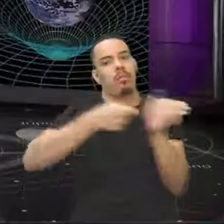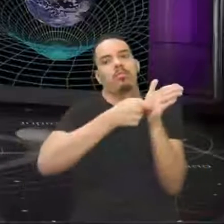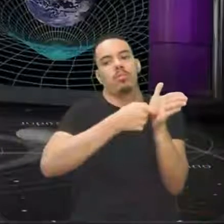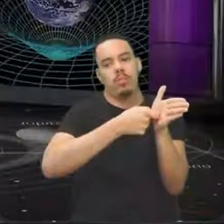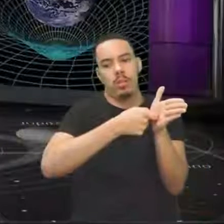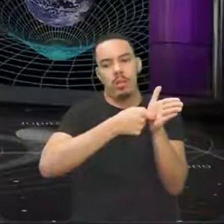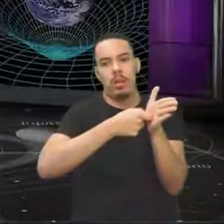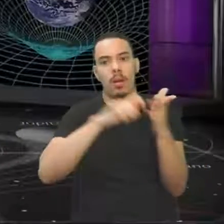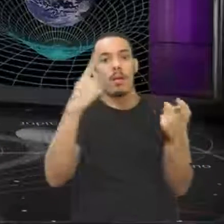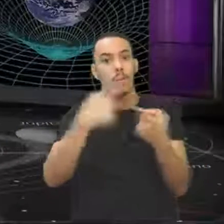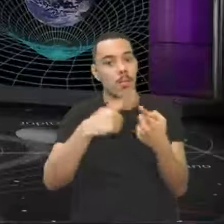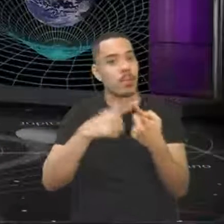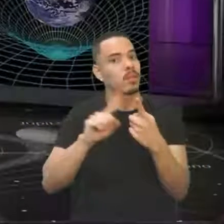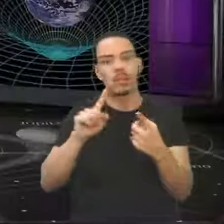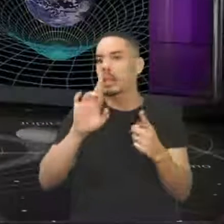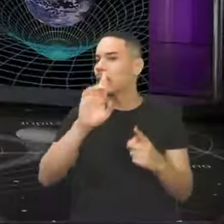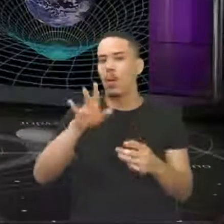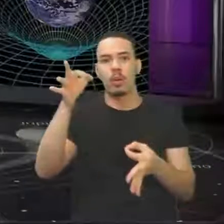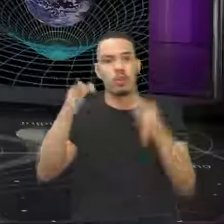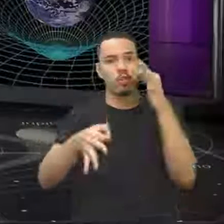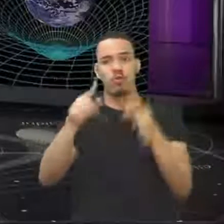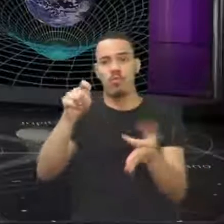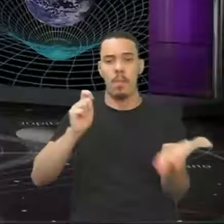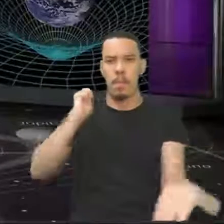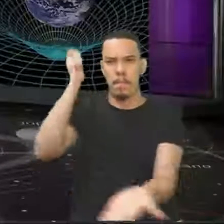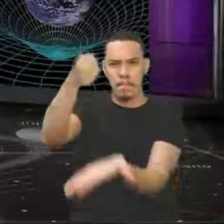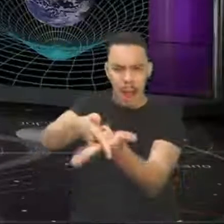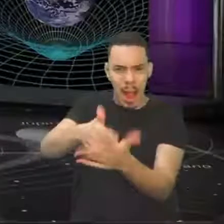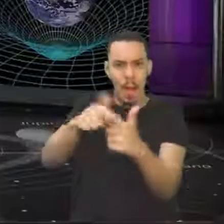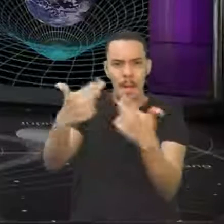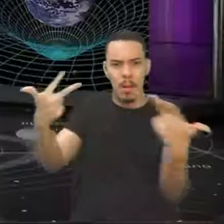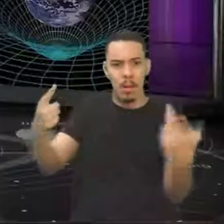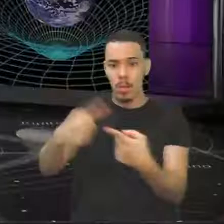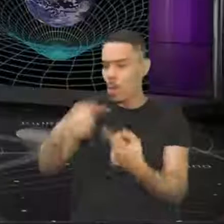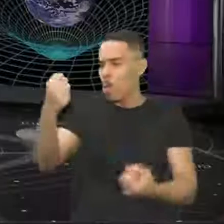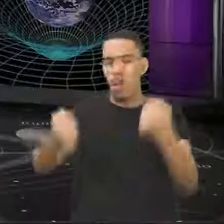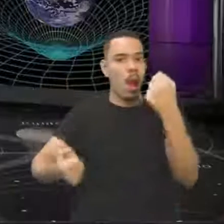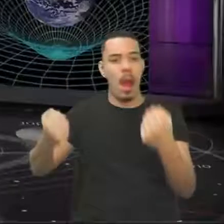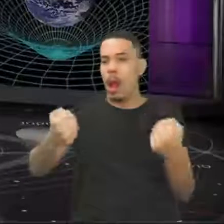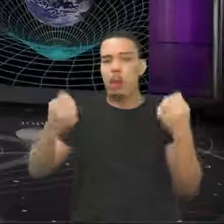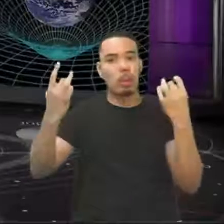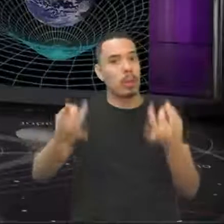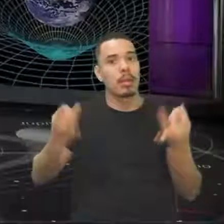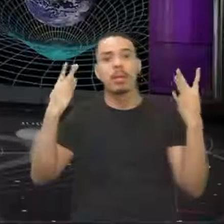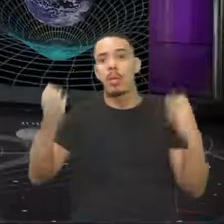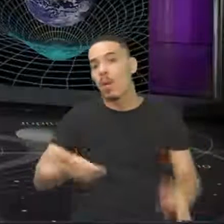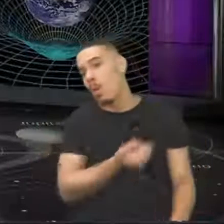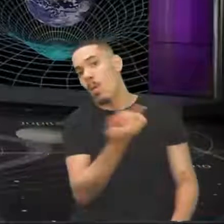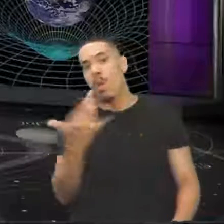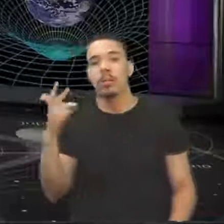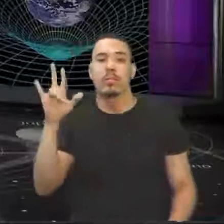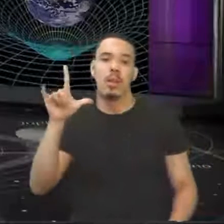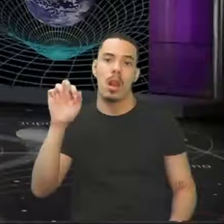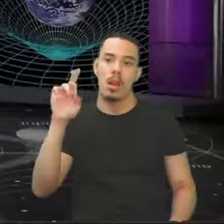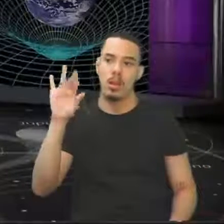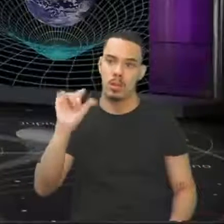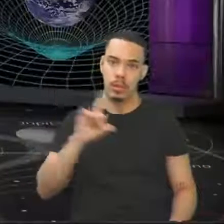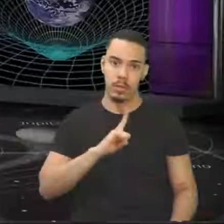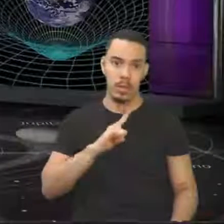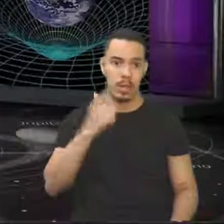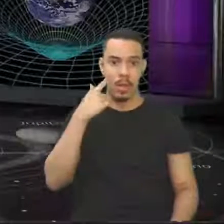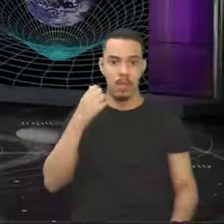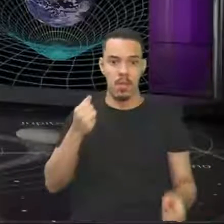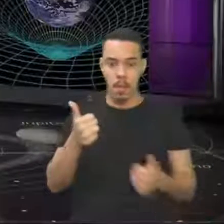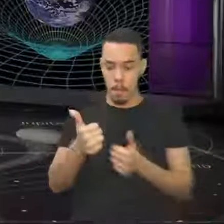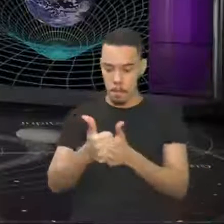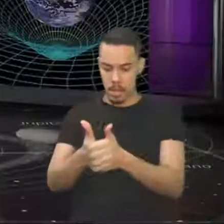Porque não é justo você pagar por aquilo que o carro não quer saber, quantos litros entram ali. Quando ele pressiona,